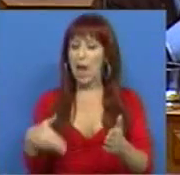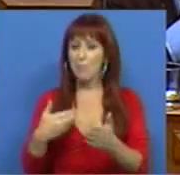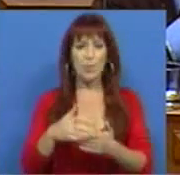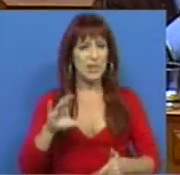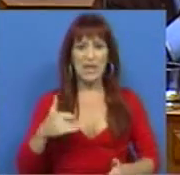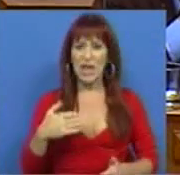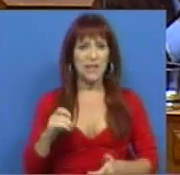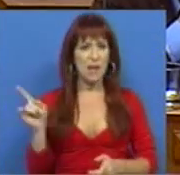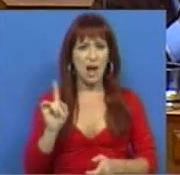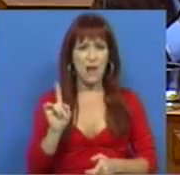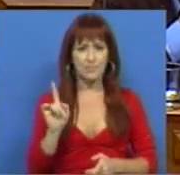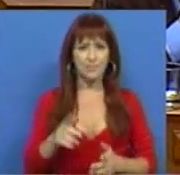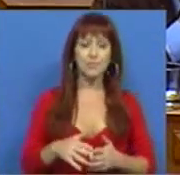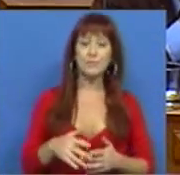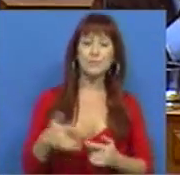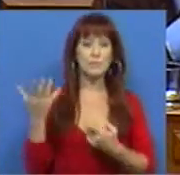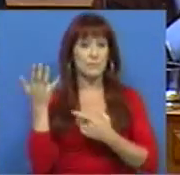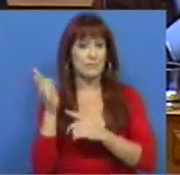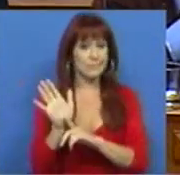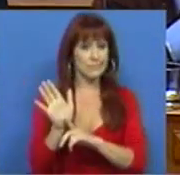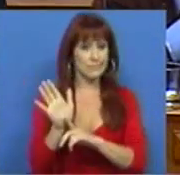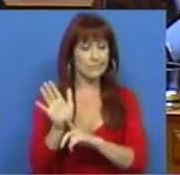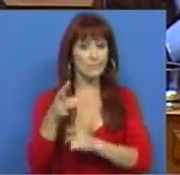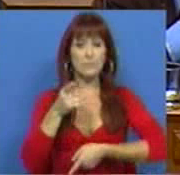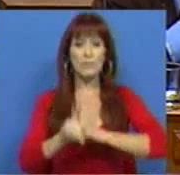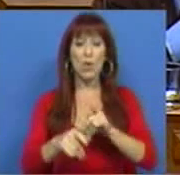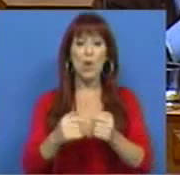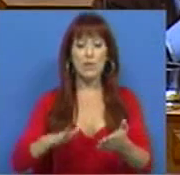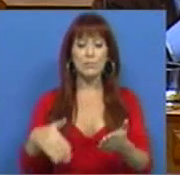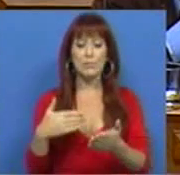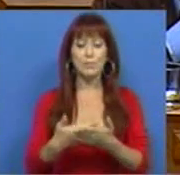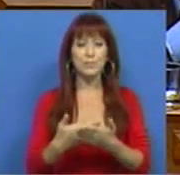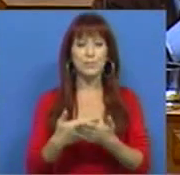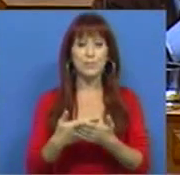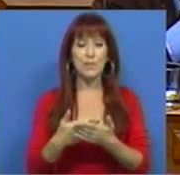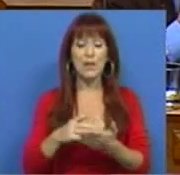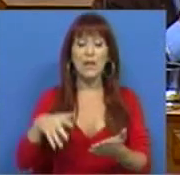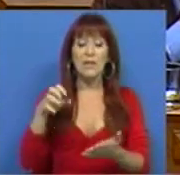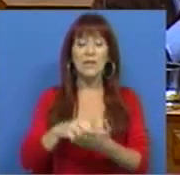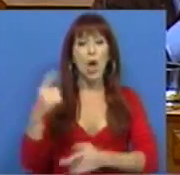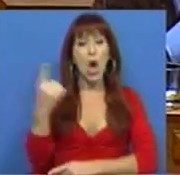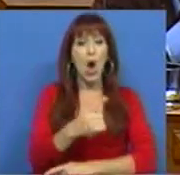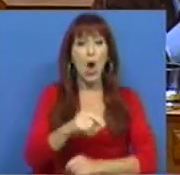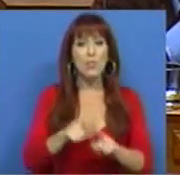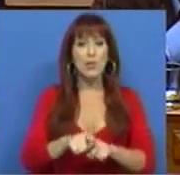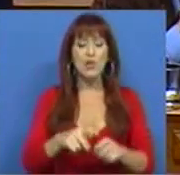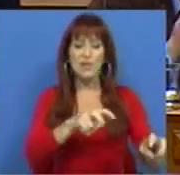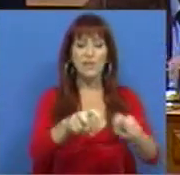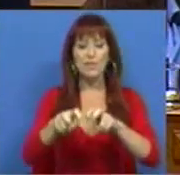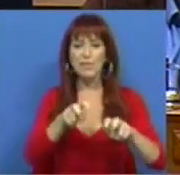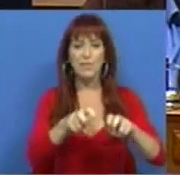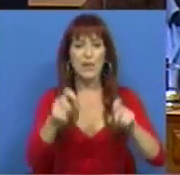pelo CDS. Nomeadamente, aquela que propõe a instalação obrigatória da videovigilância,